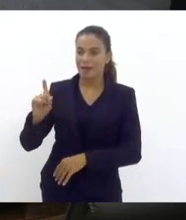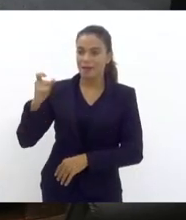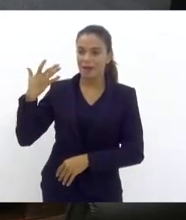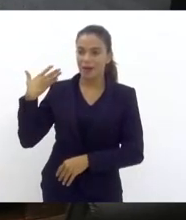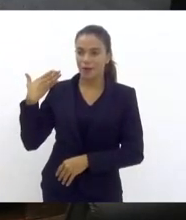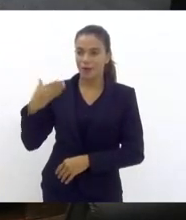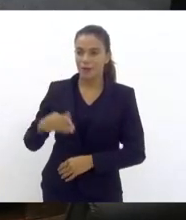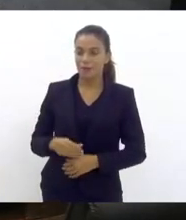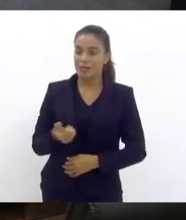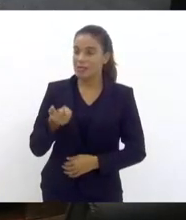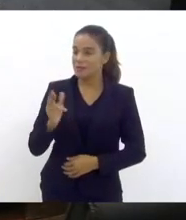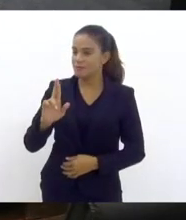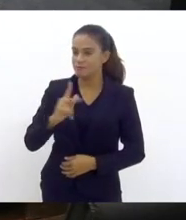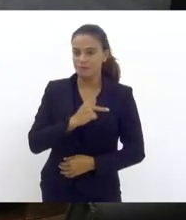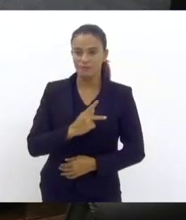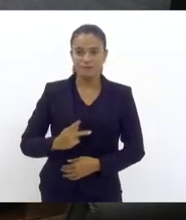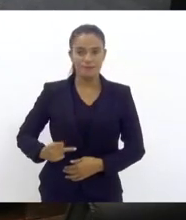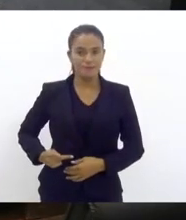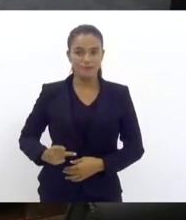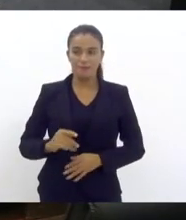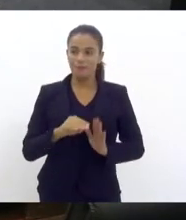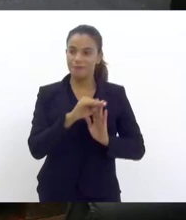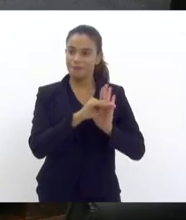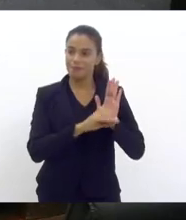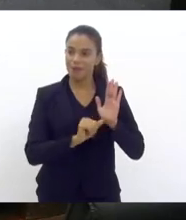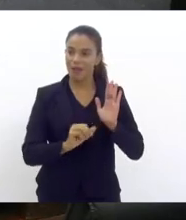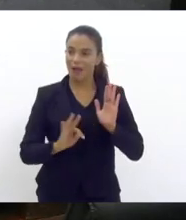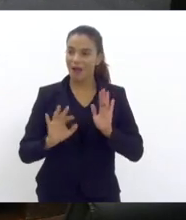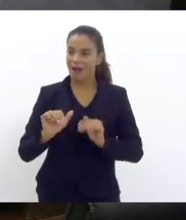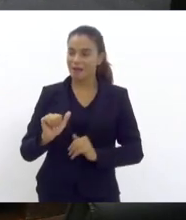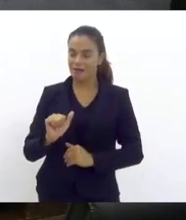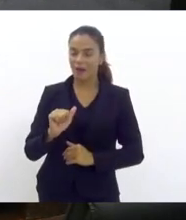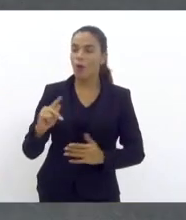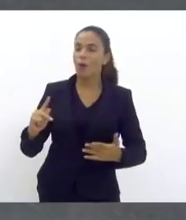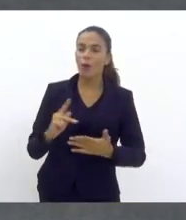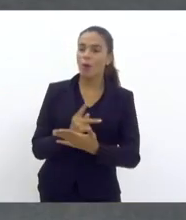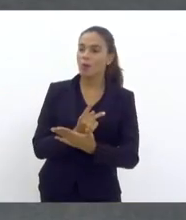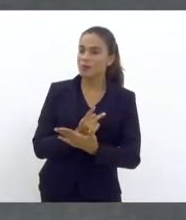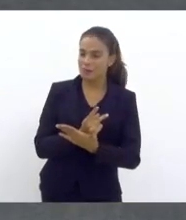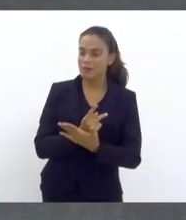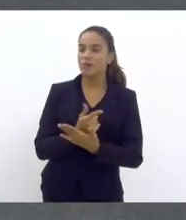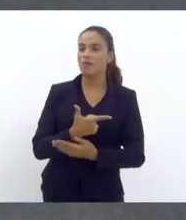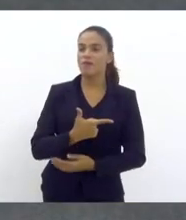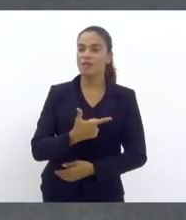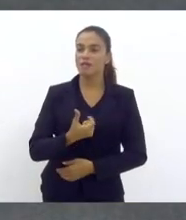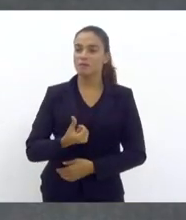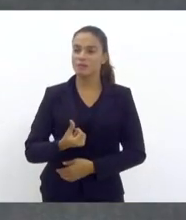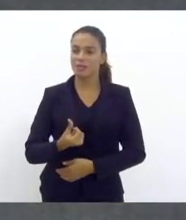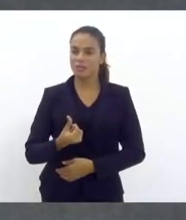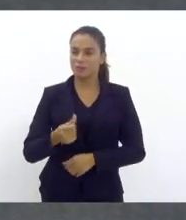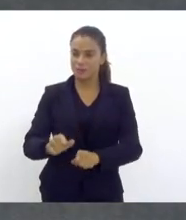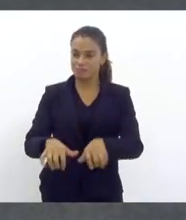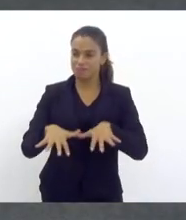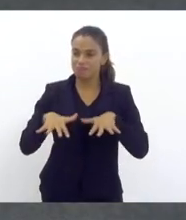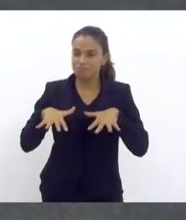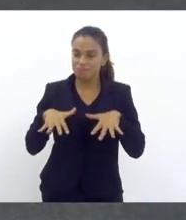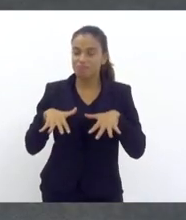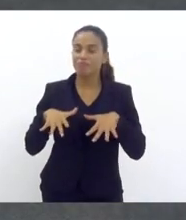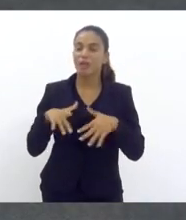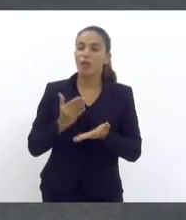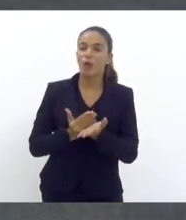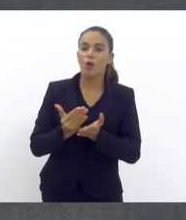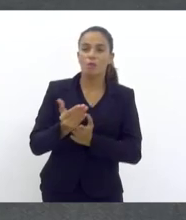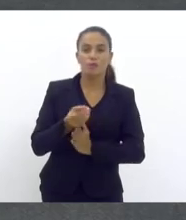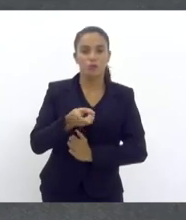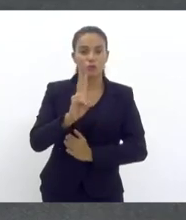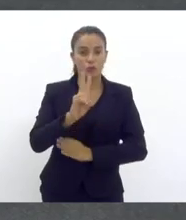Senhor presidente, a ata reflete com exatidão o ocorrido da 26ª sessão ordinária, que, iniciada